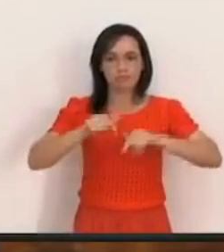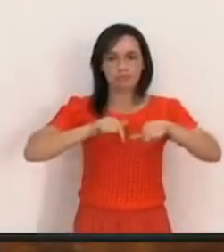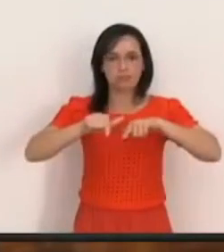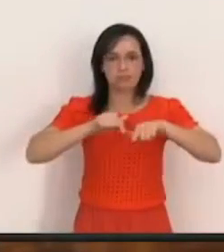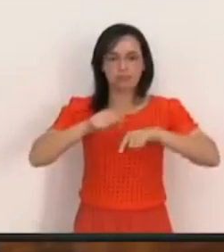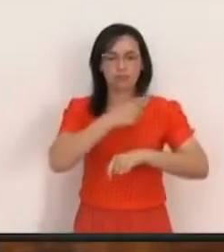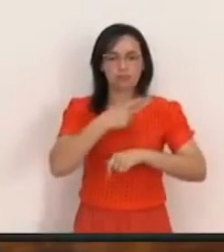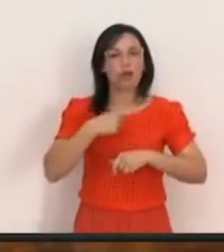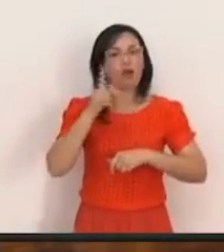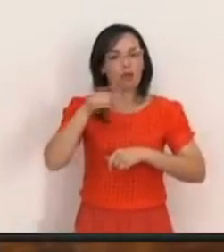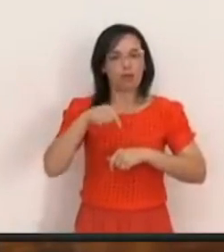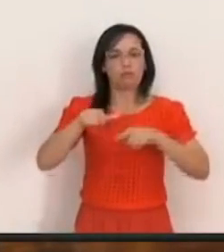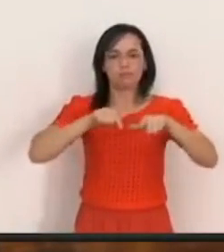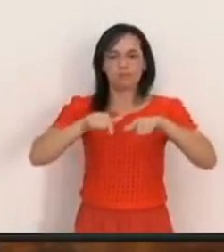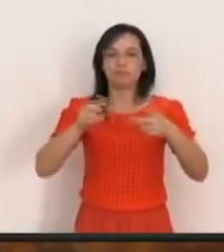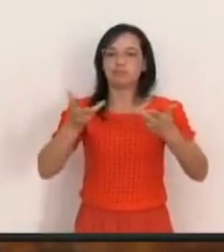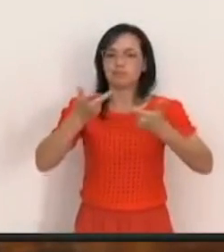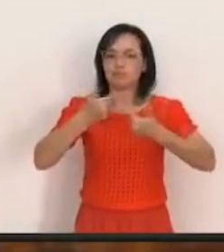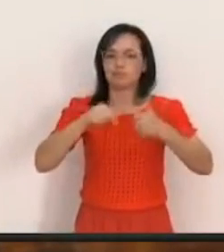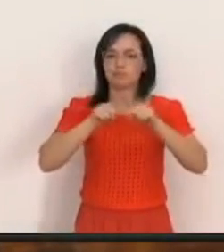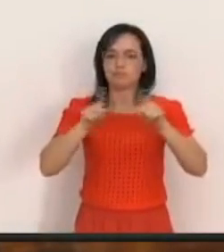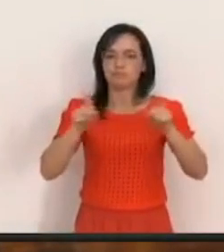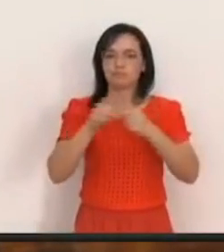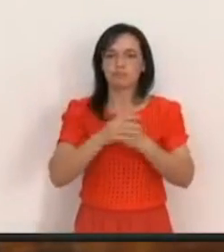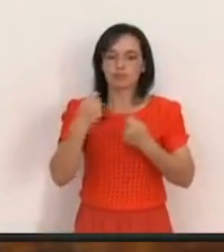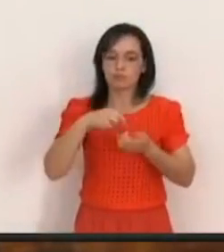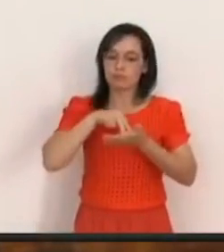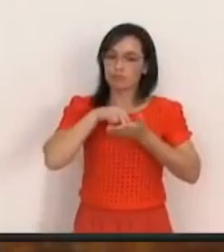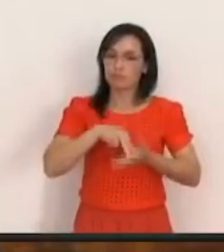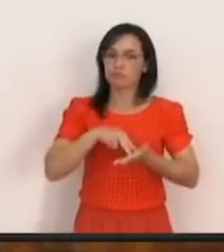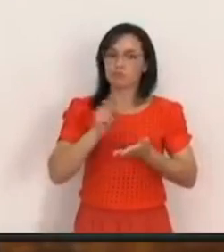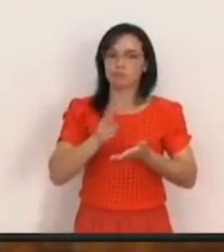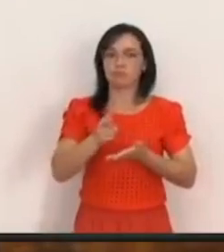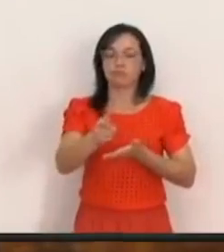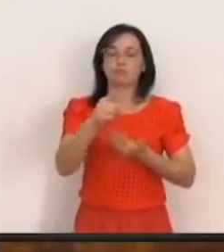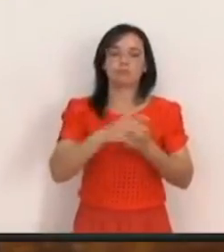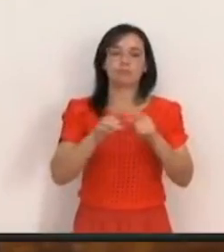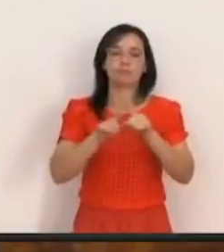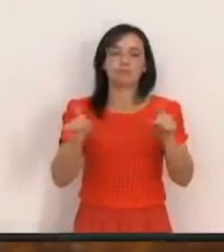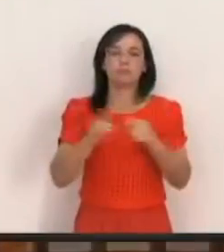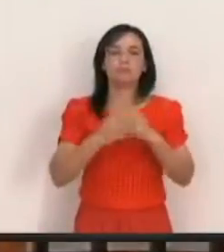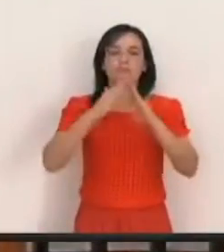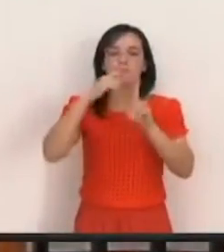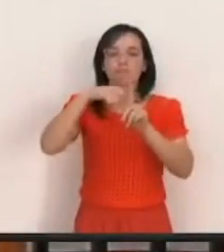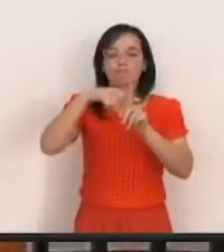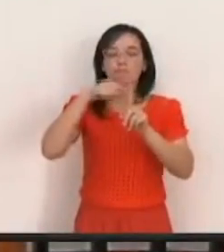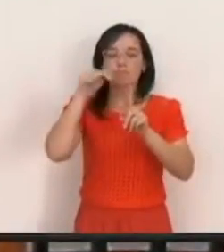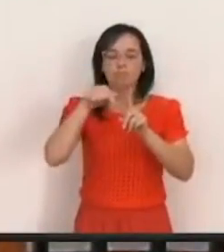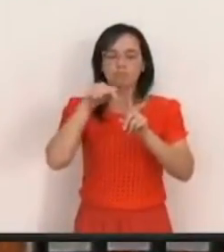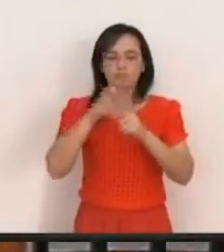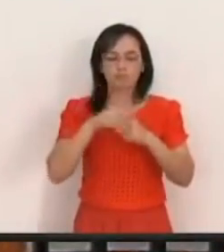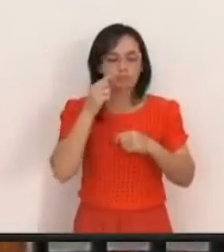E a excelência dessa obra deve ser mantida De tal maneira que a igreja não pode